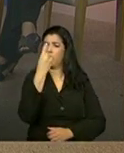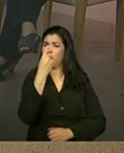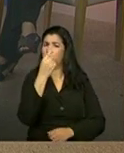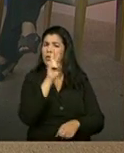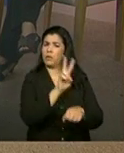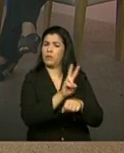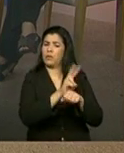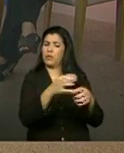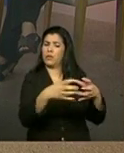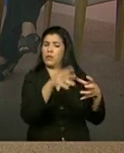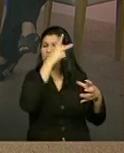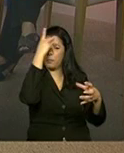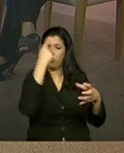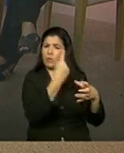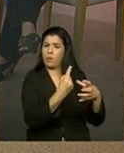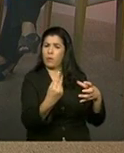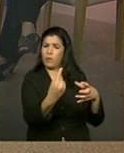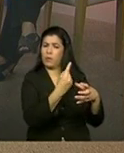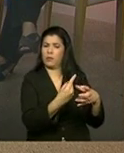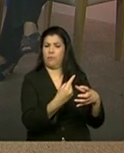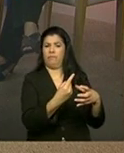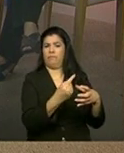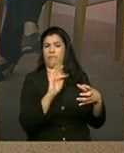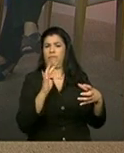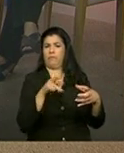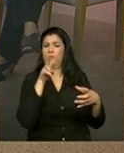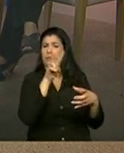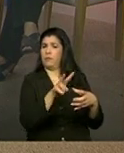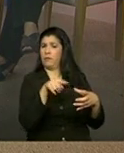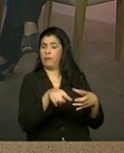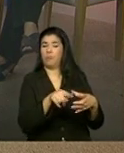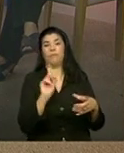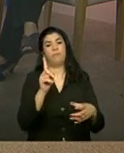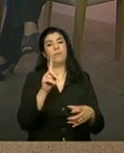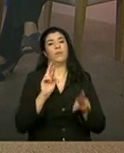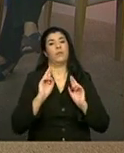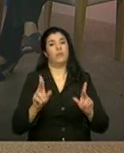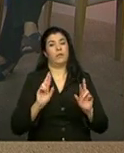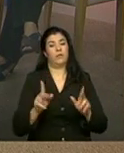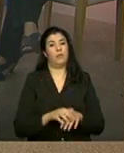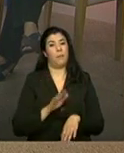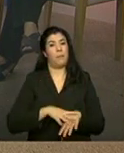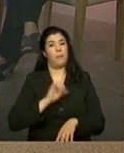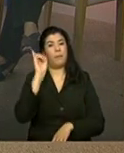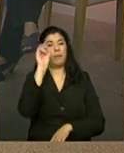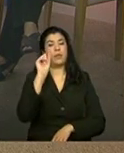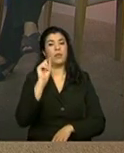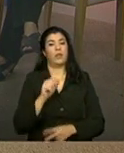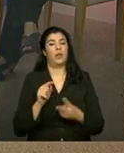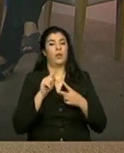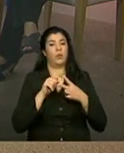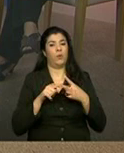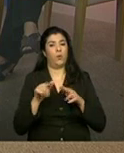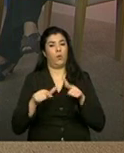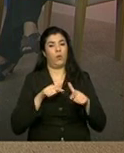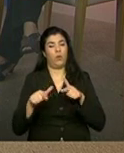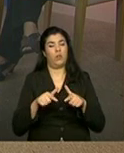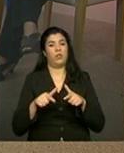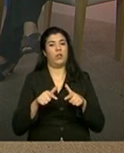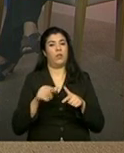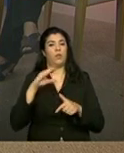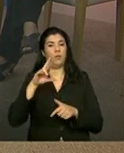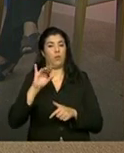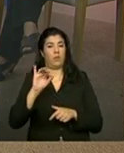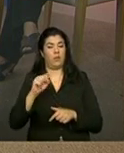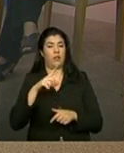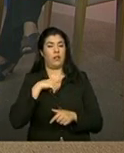seus membros. E nesse caso, não é isso. Então, é fundamental que as duas funções do CRAS caminhem juntas